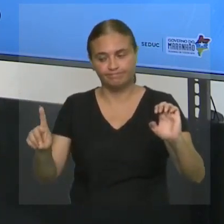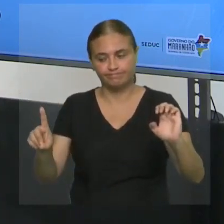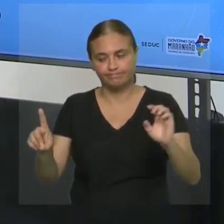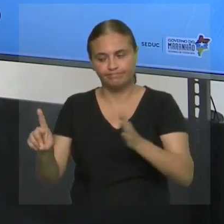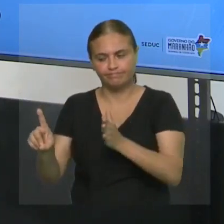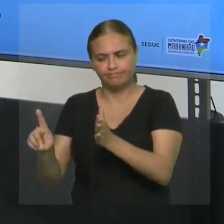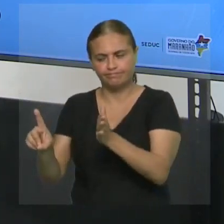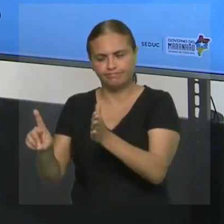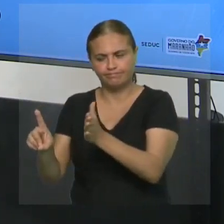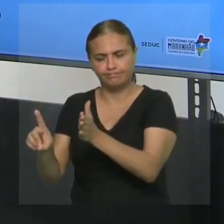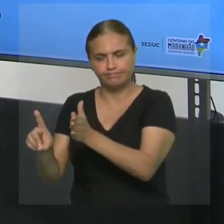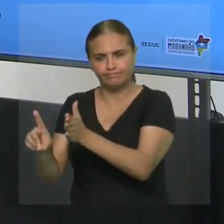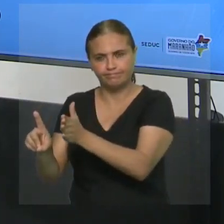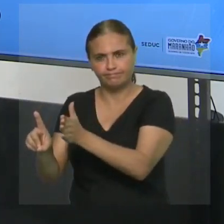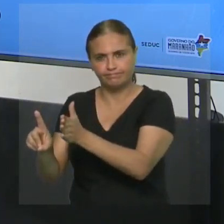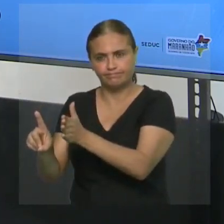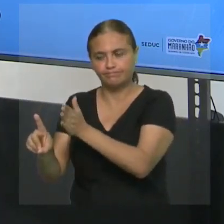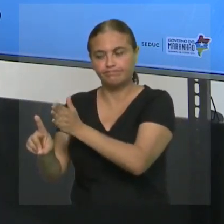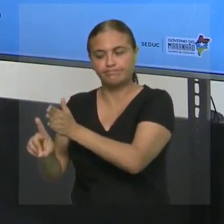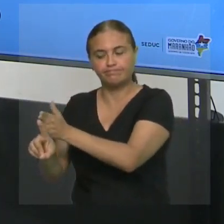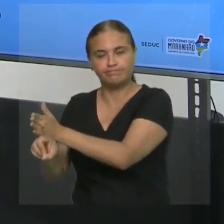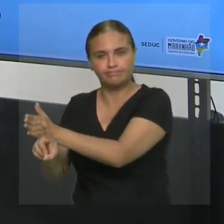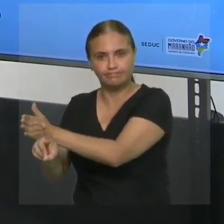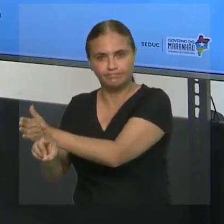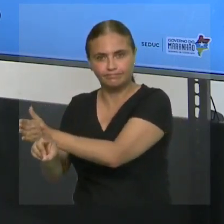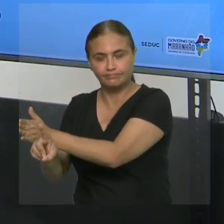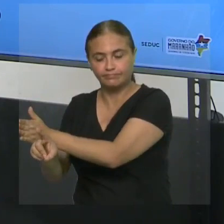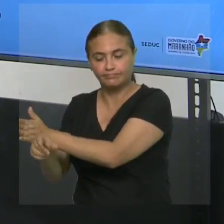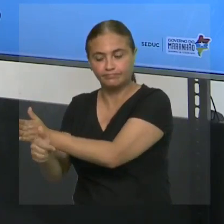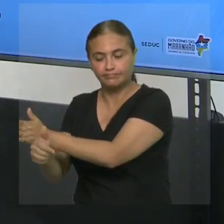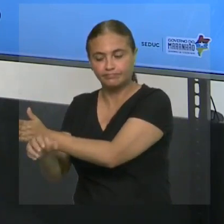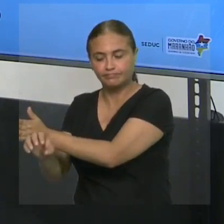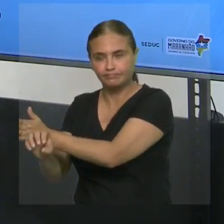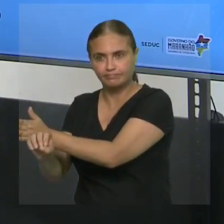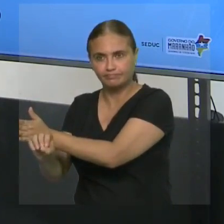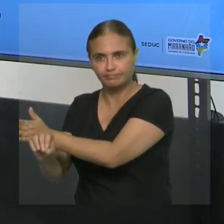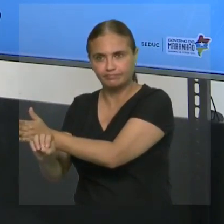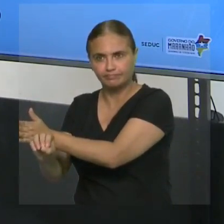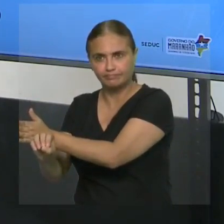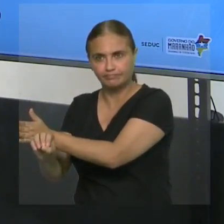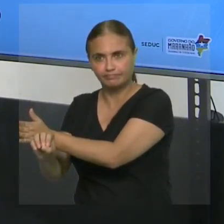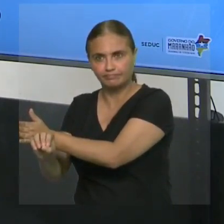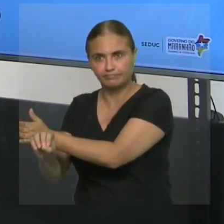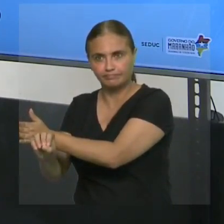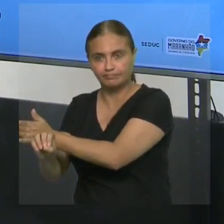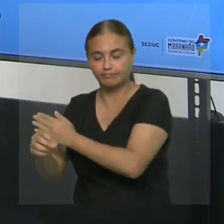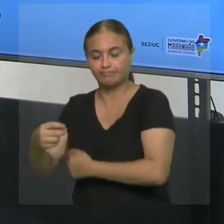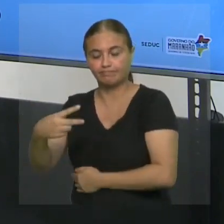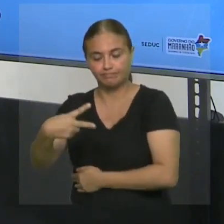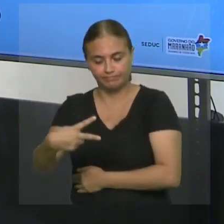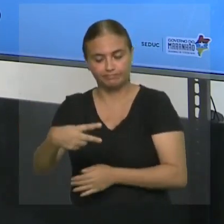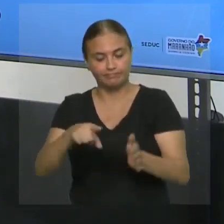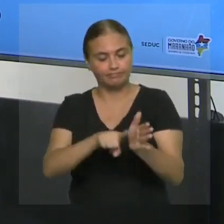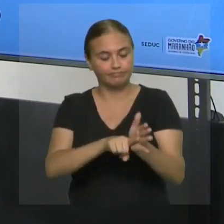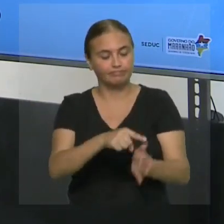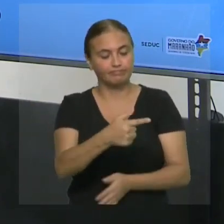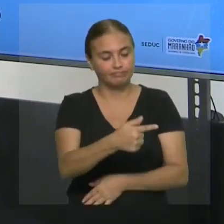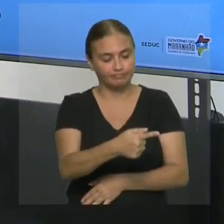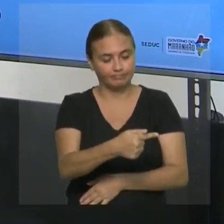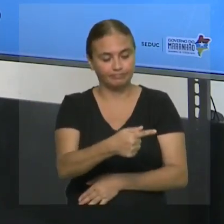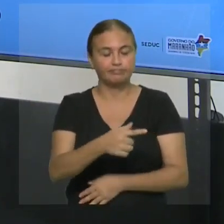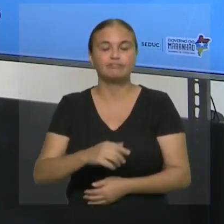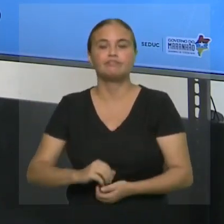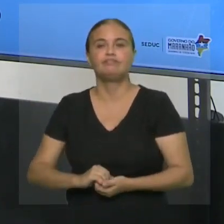tiver, maior ele é. Logo, o meu dez é maior que menos sete. Belezinha? Então, vamos lá.